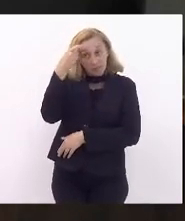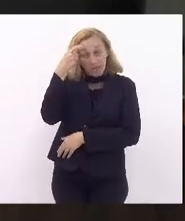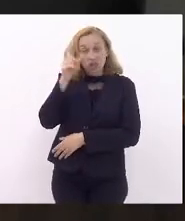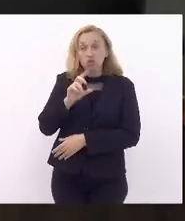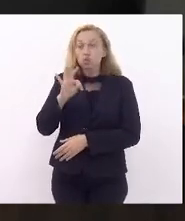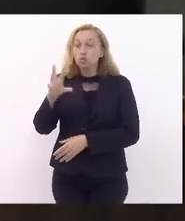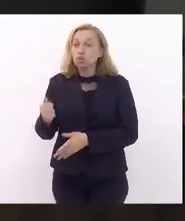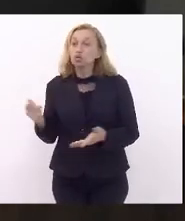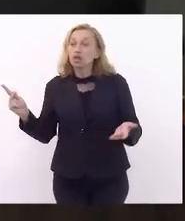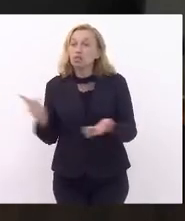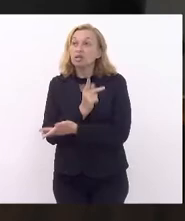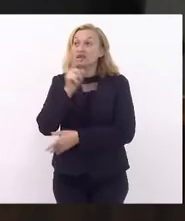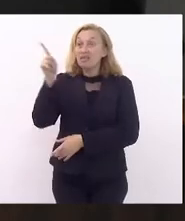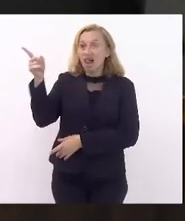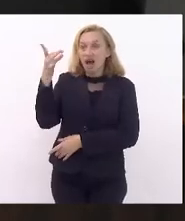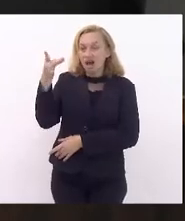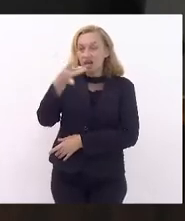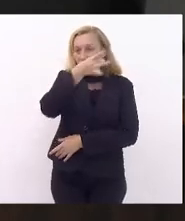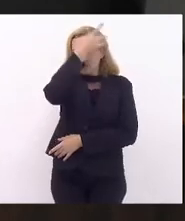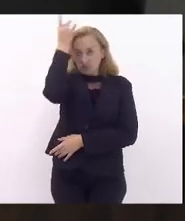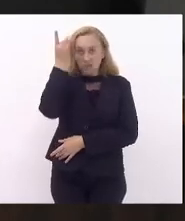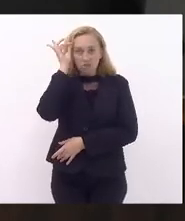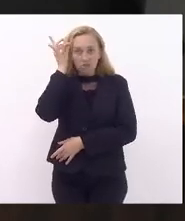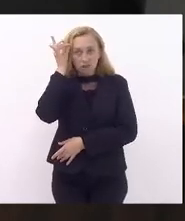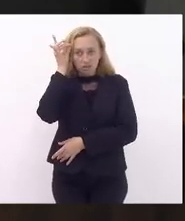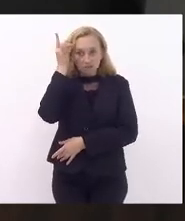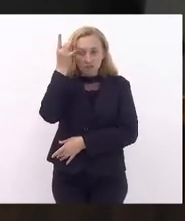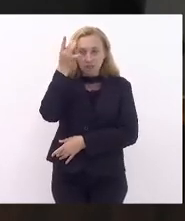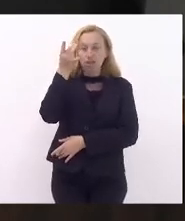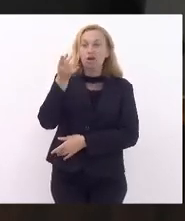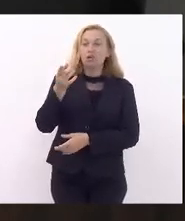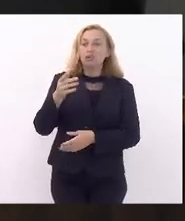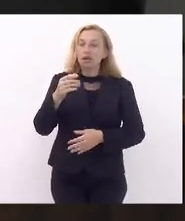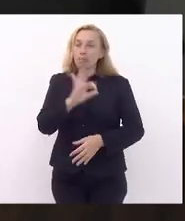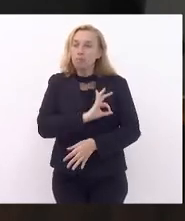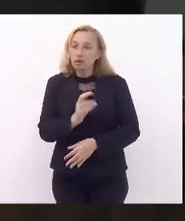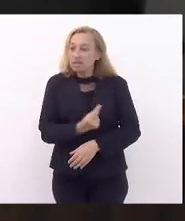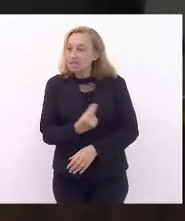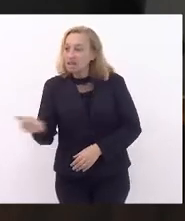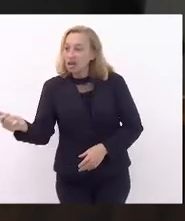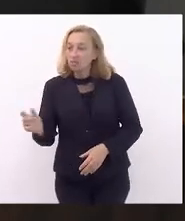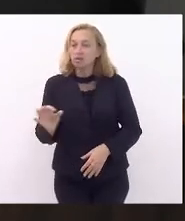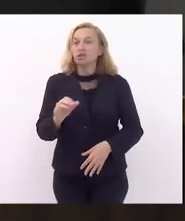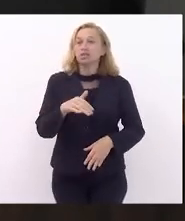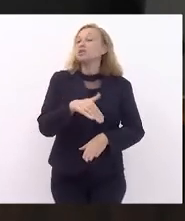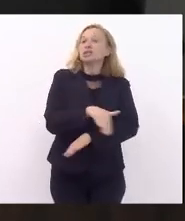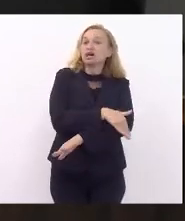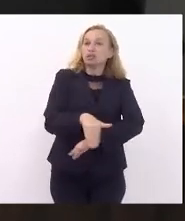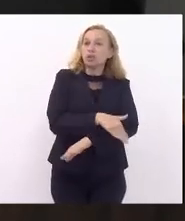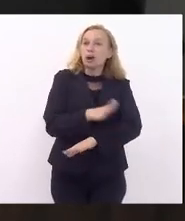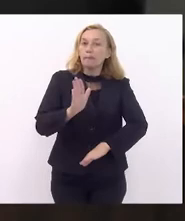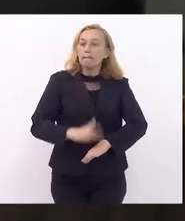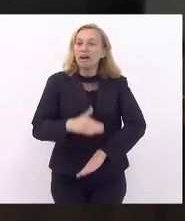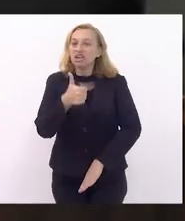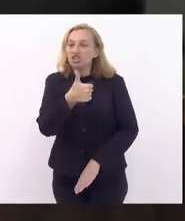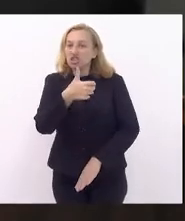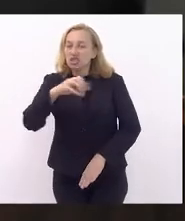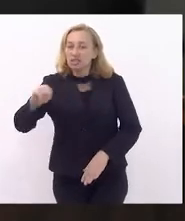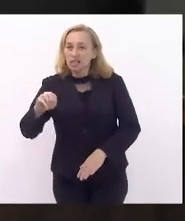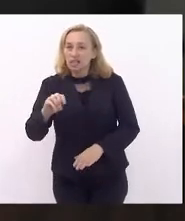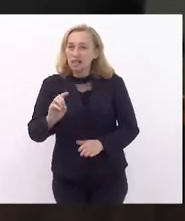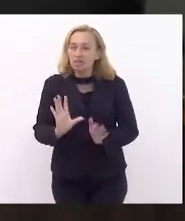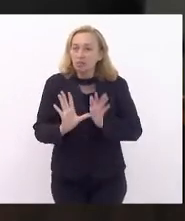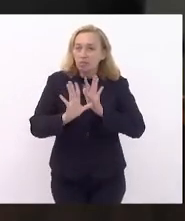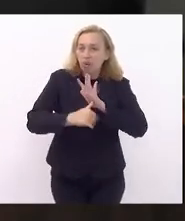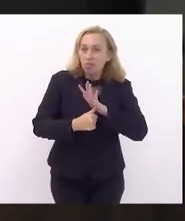acontecido no Espírito Santo quando a polícia saiu das ruas, mais de 100 homicídios em 14 dias.